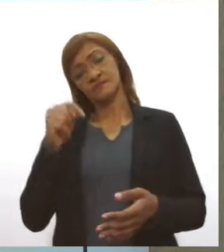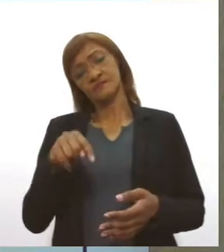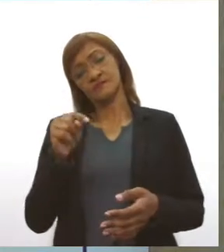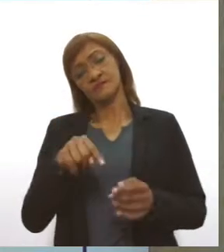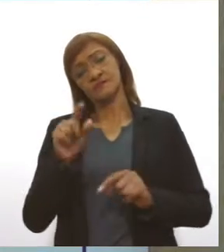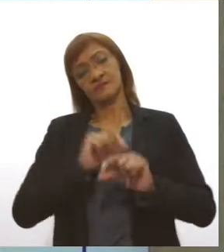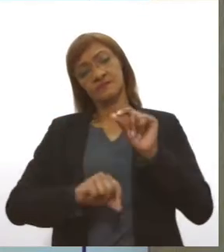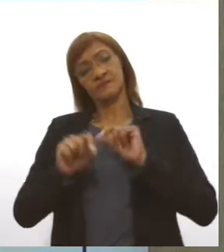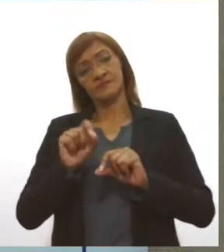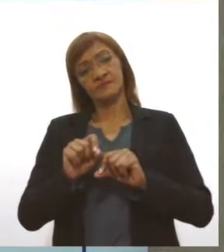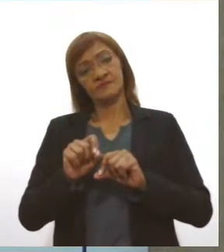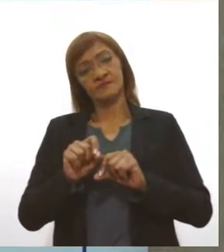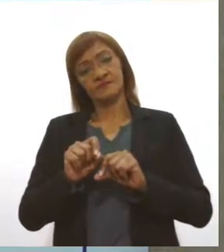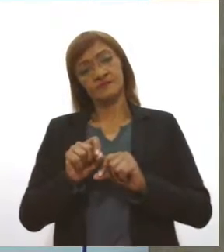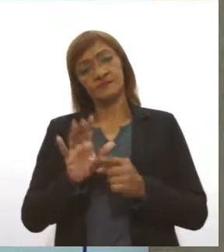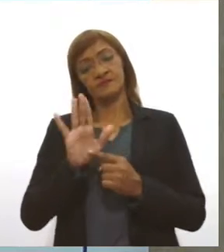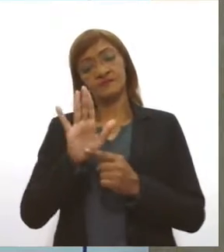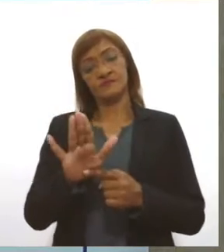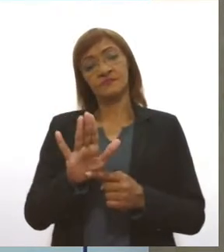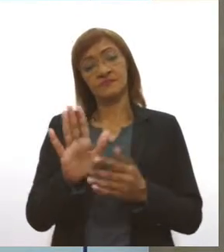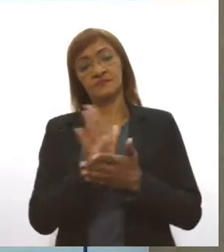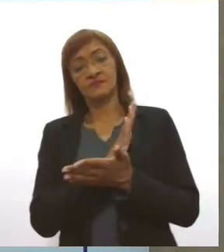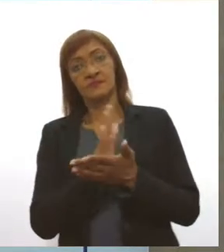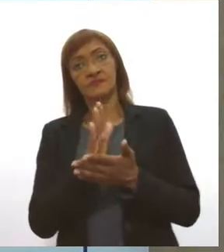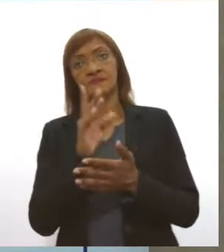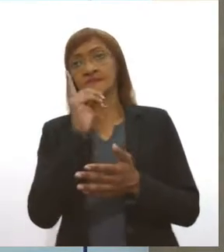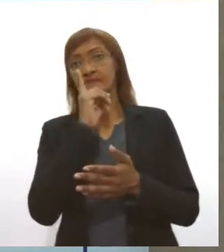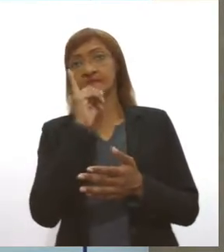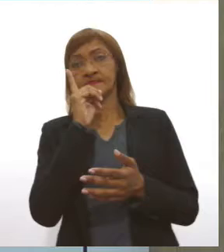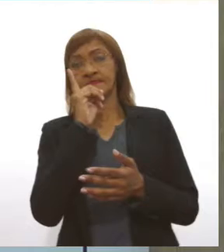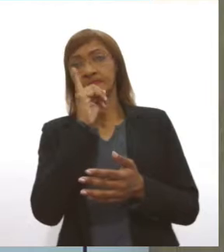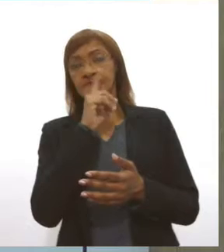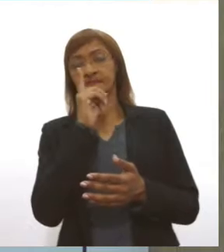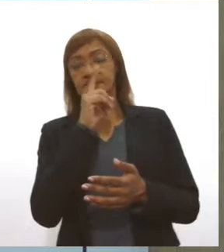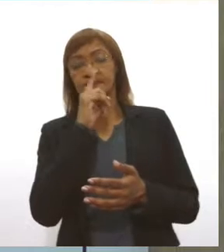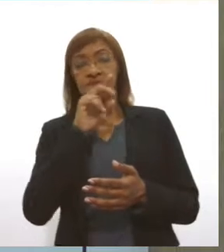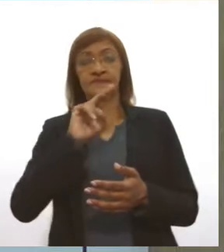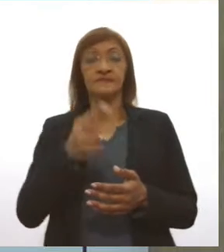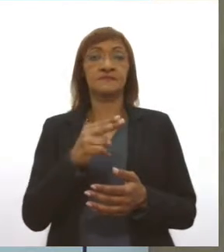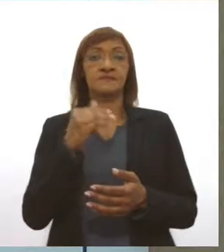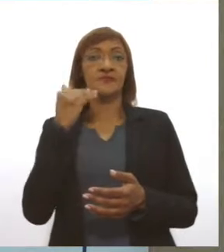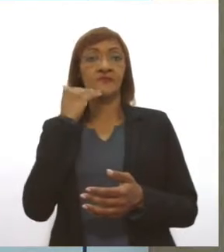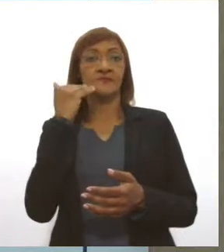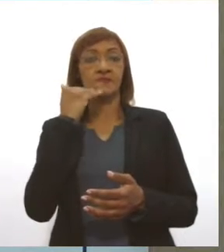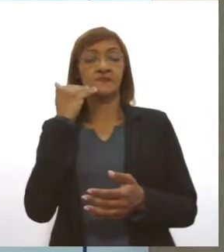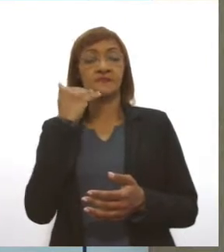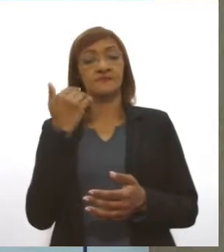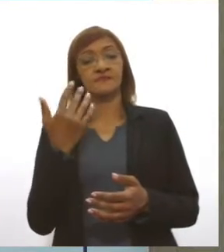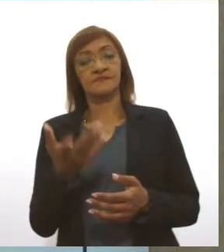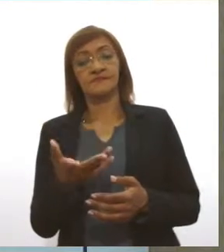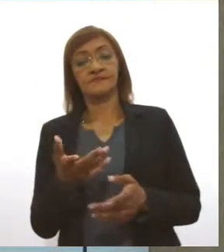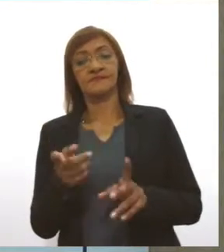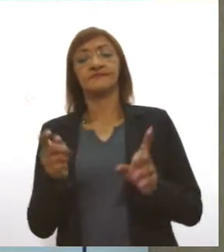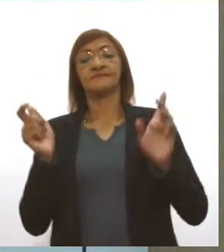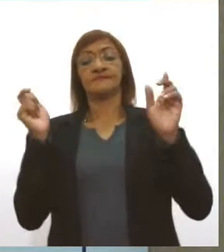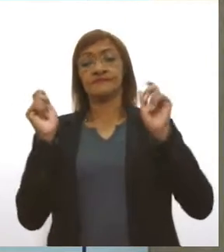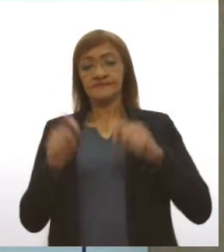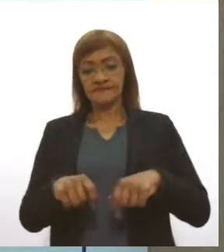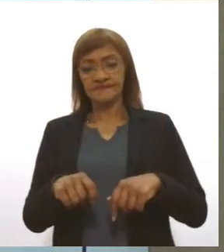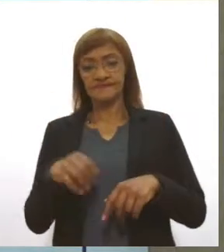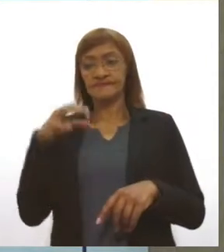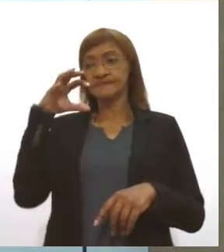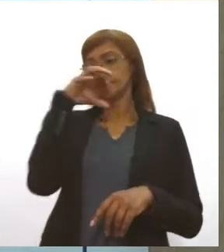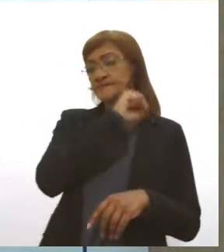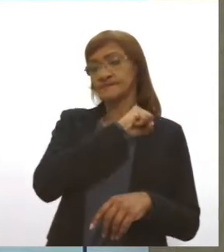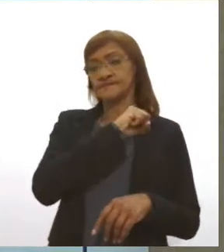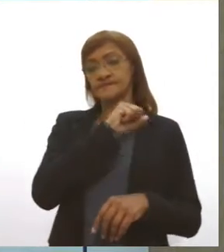é quando o produto apresenta algum vício ou algum defeito e aí o consumidor acredita que esse produto ele deve ser trocado de imediato pelo